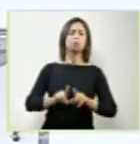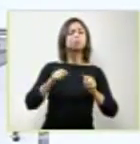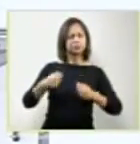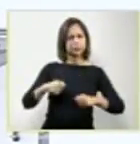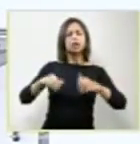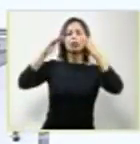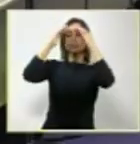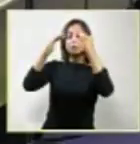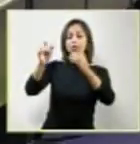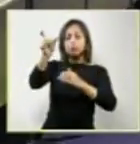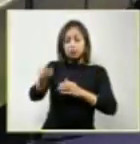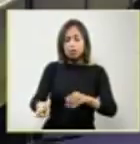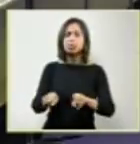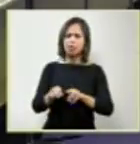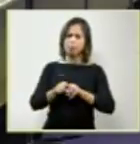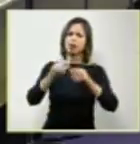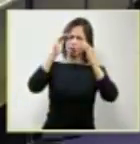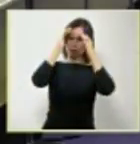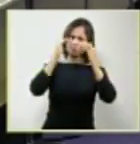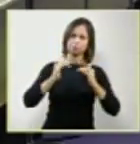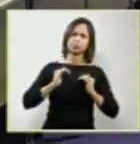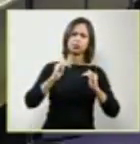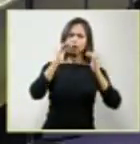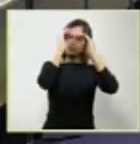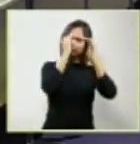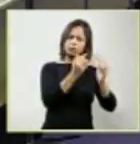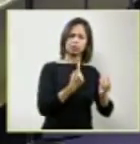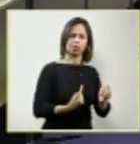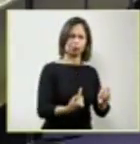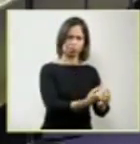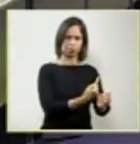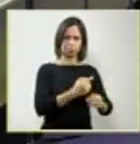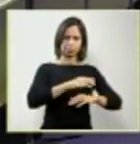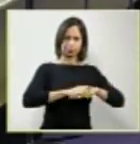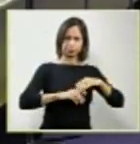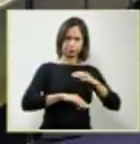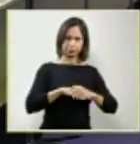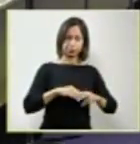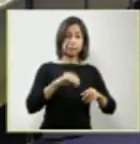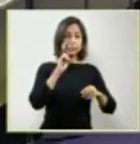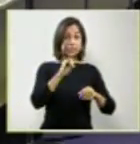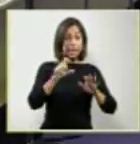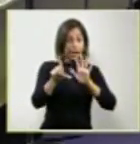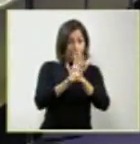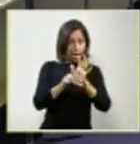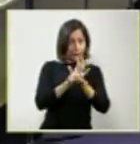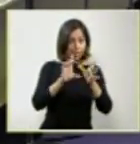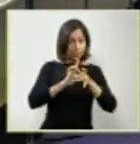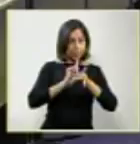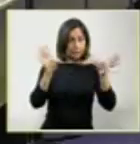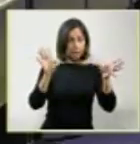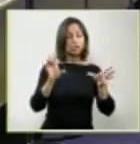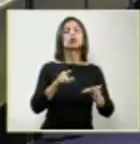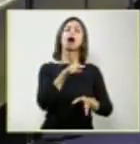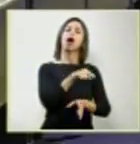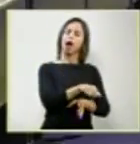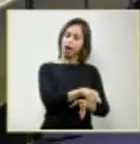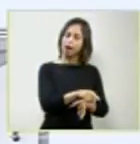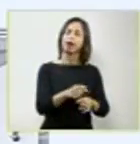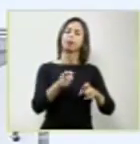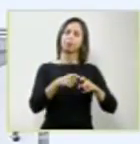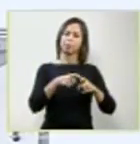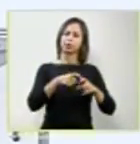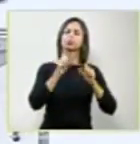encontra-se diante de um dilema, mesmo que permitido legalmente, ele poderá manifestar a sua objeção de